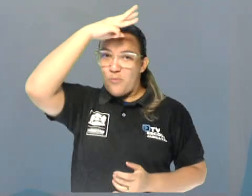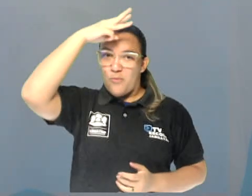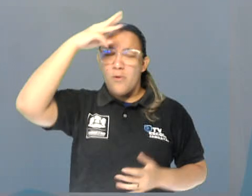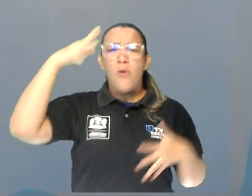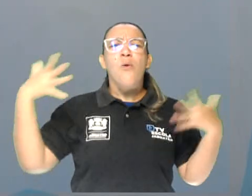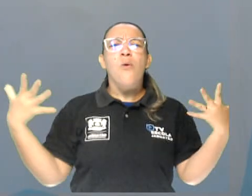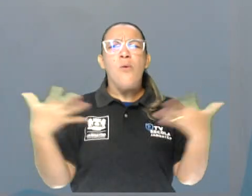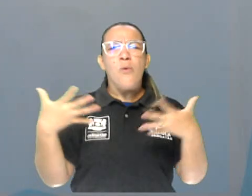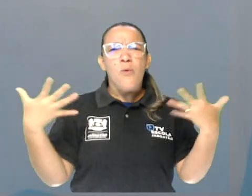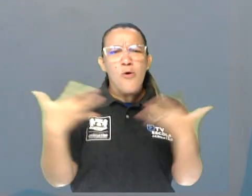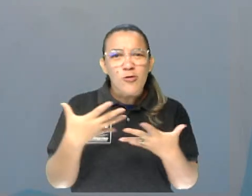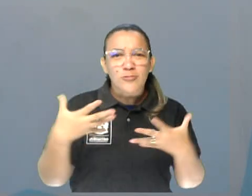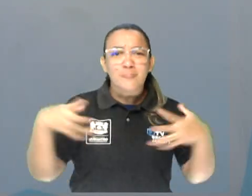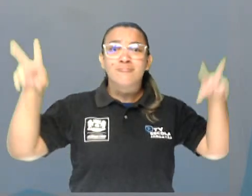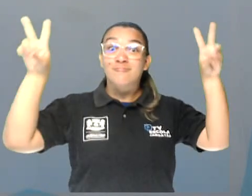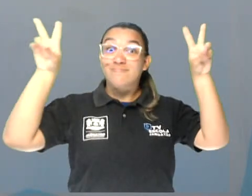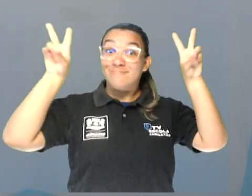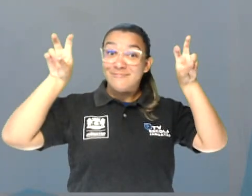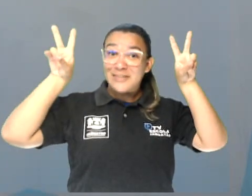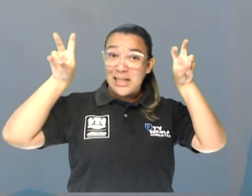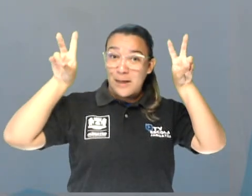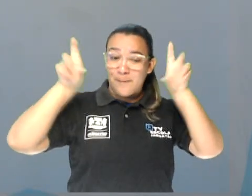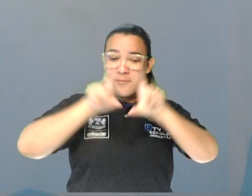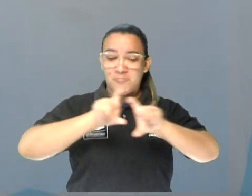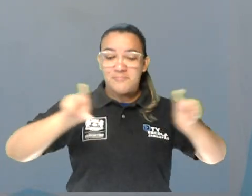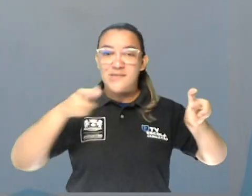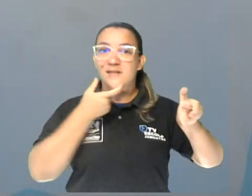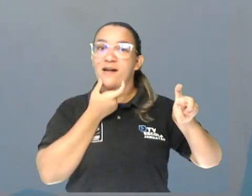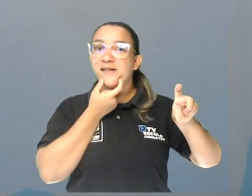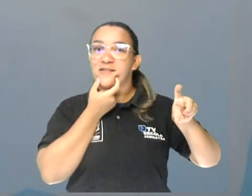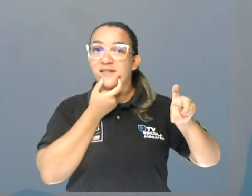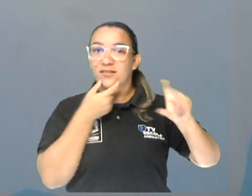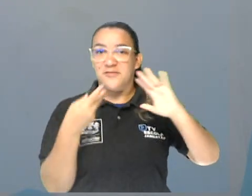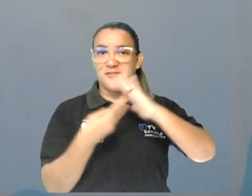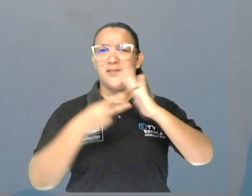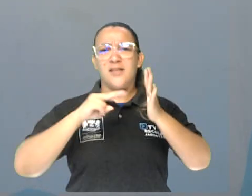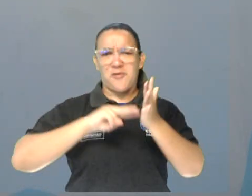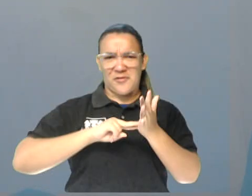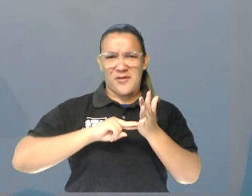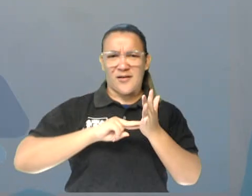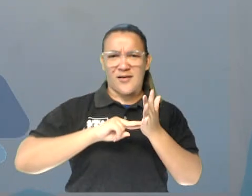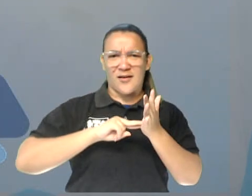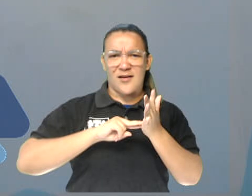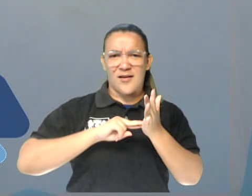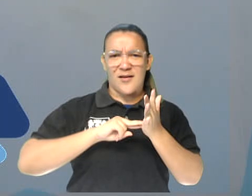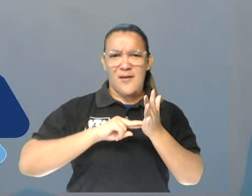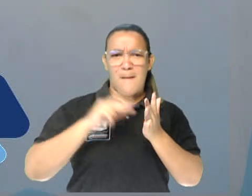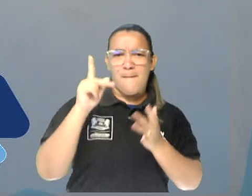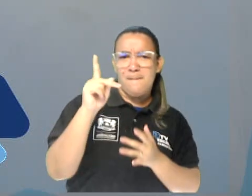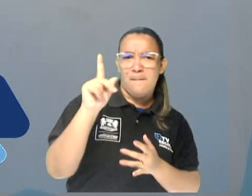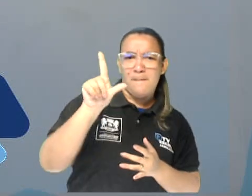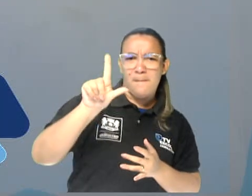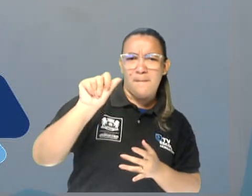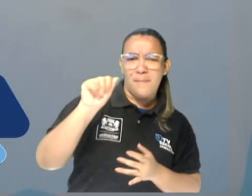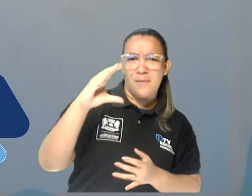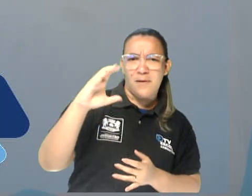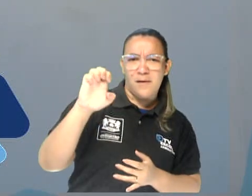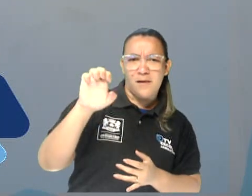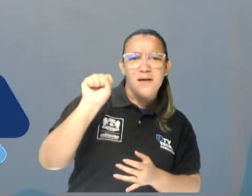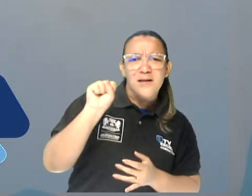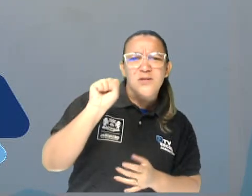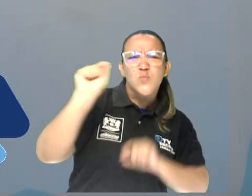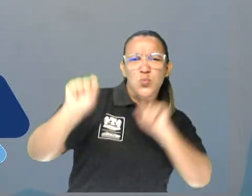nós iremos ver um pouco sobre Places in the City. Você sabe o que quer dizer Places in the City?